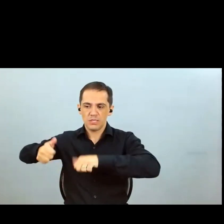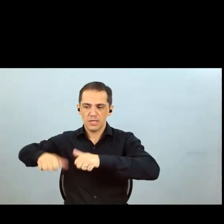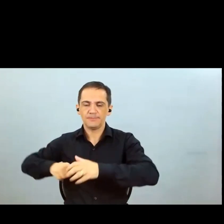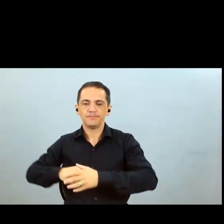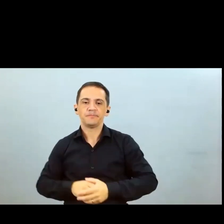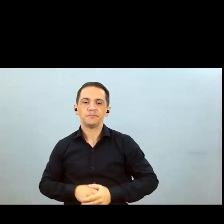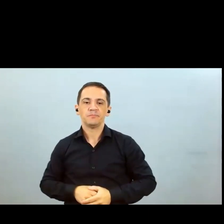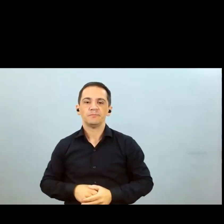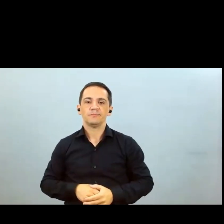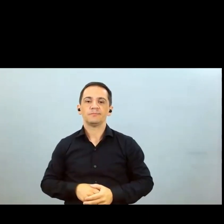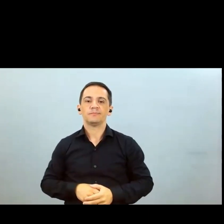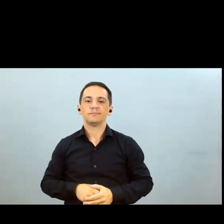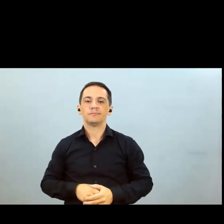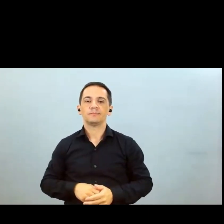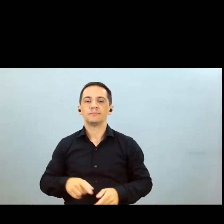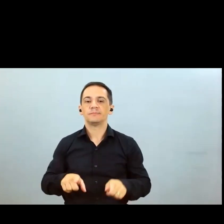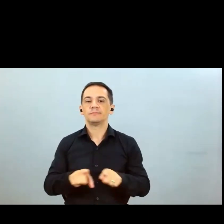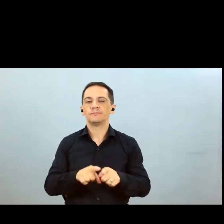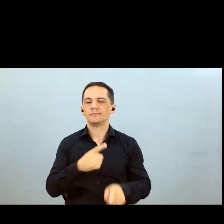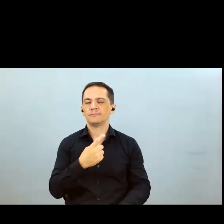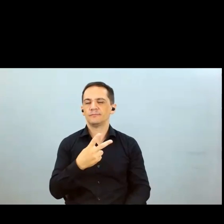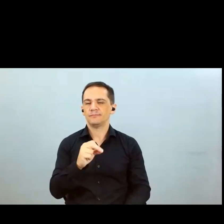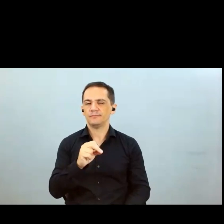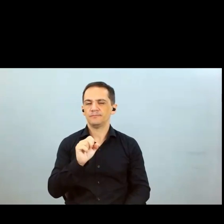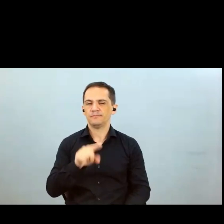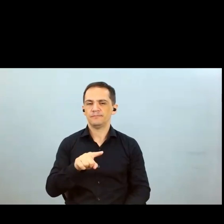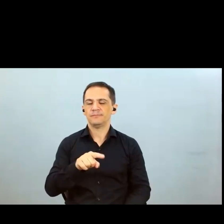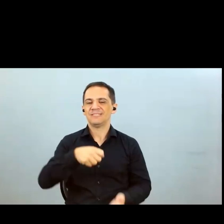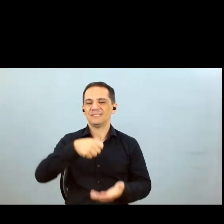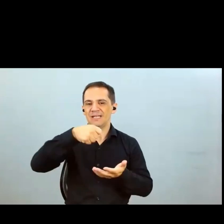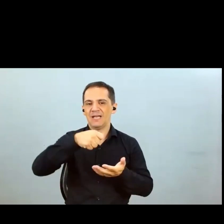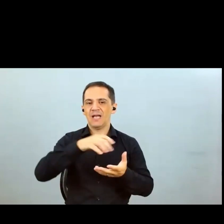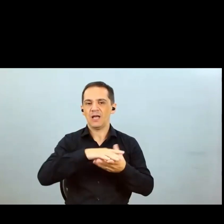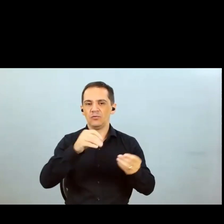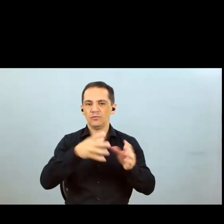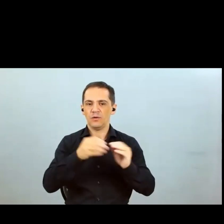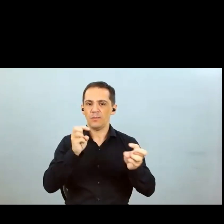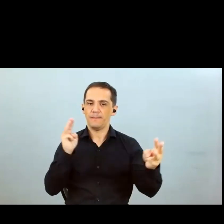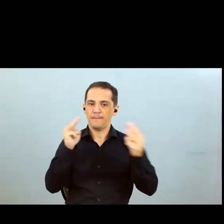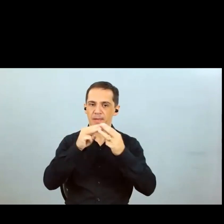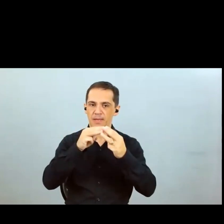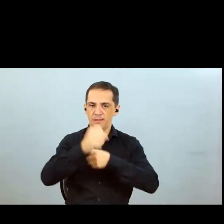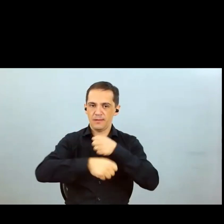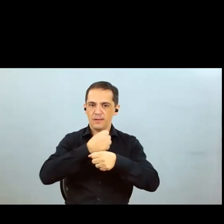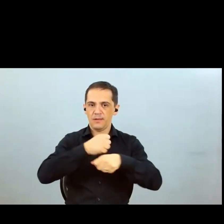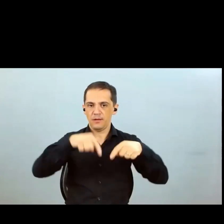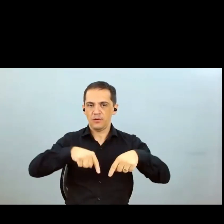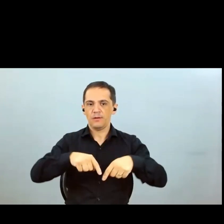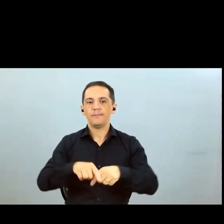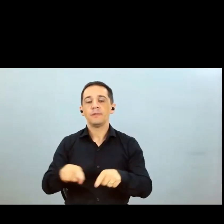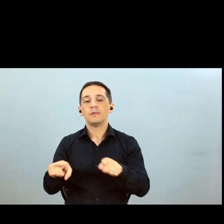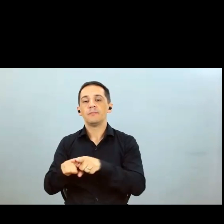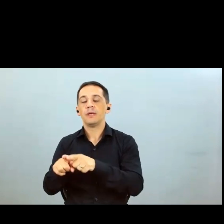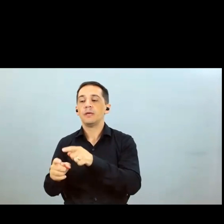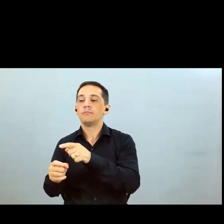e 122 mil sacos de semente de algodão na nossa meta para esse ano inauguramos a nossa nova indústria de sementes no Mato